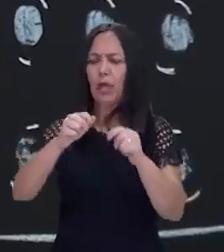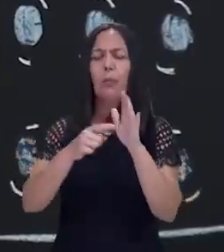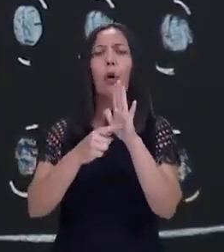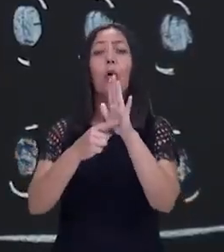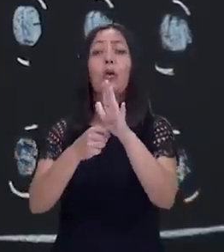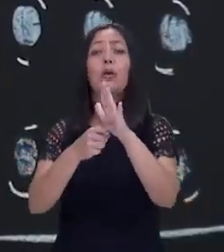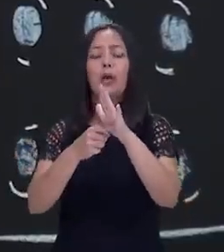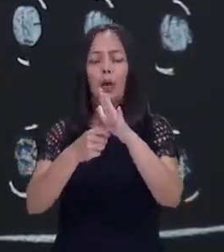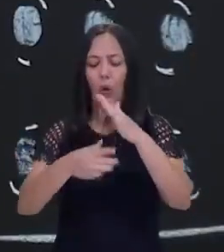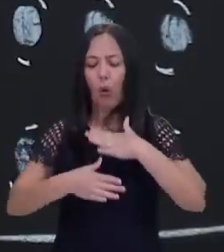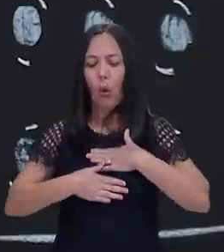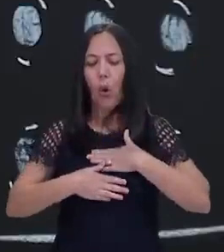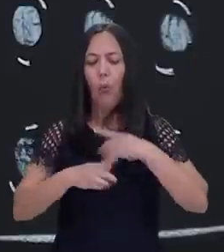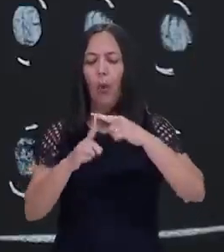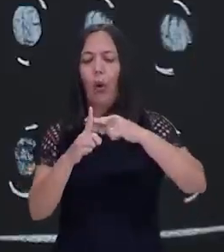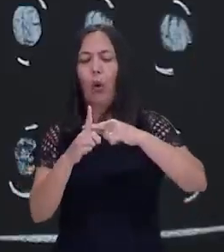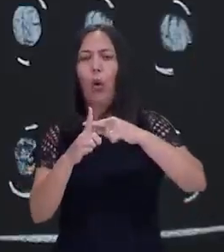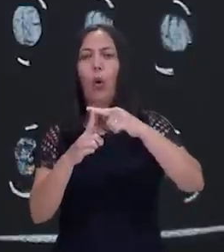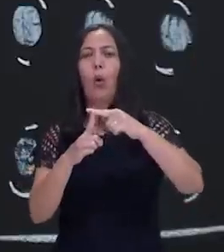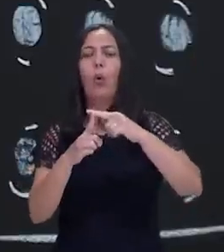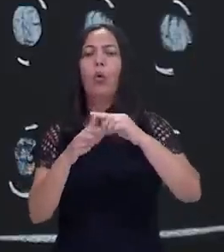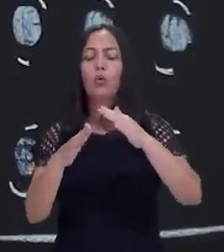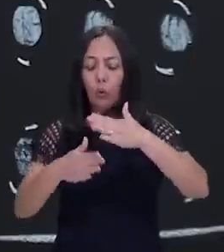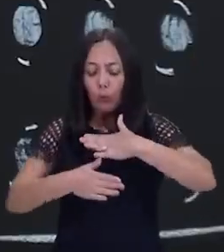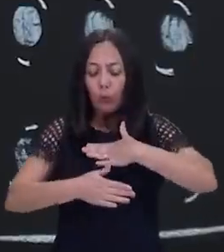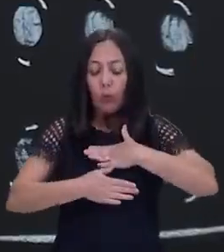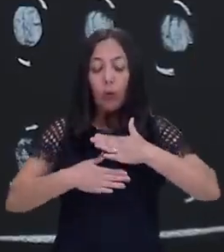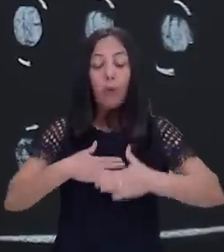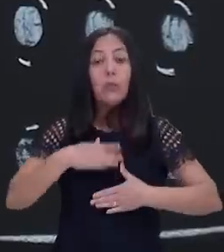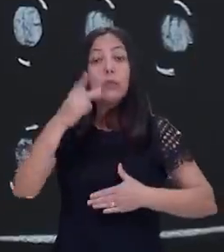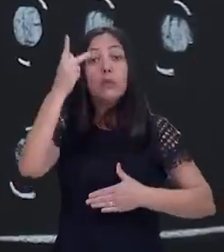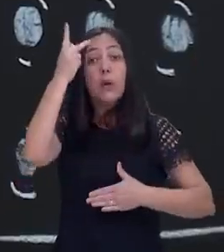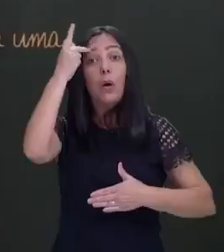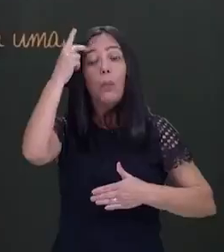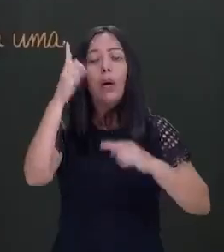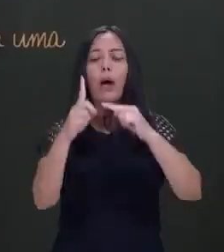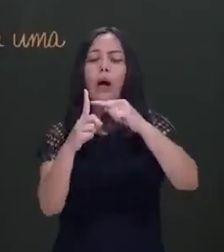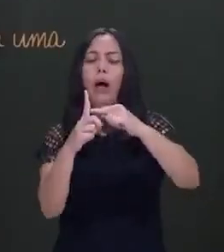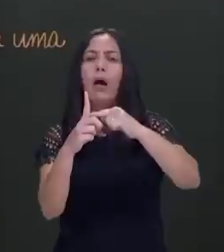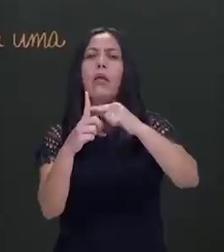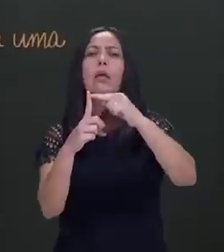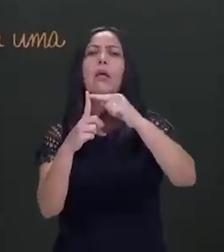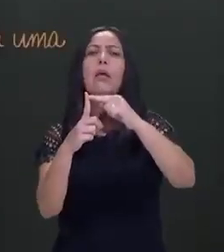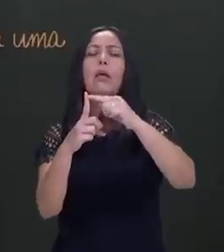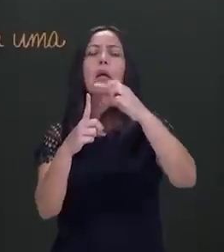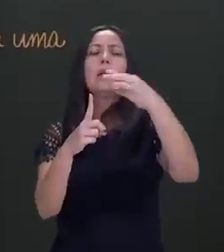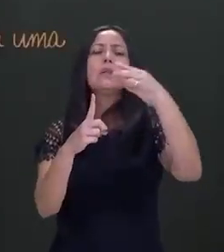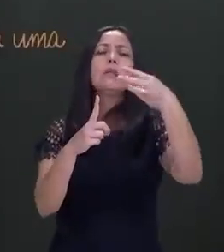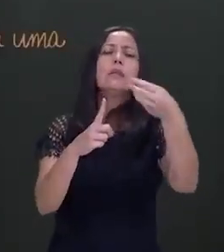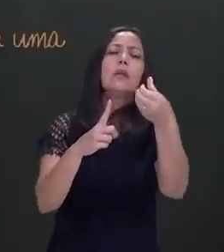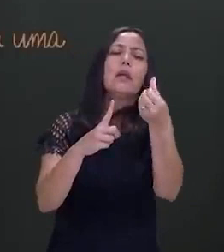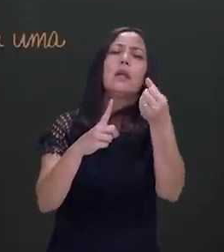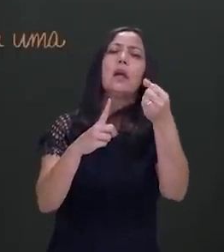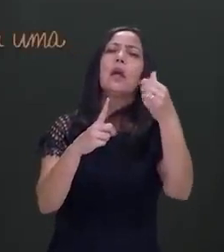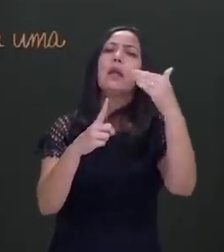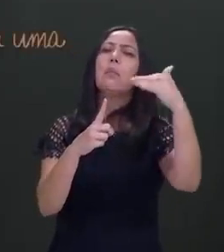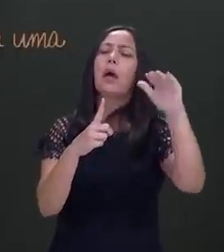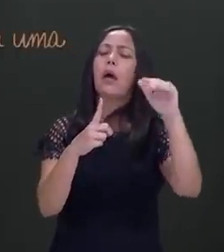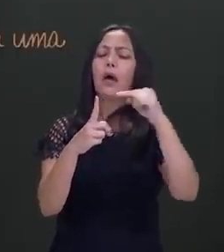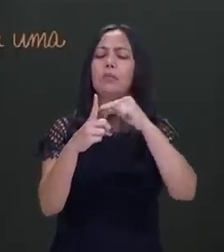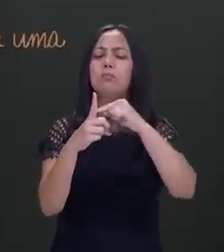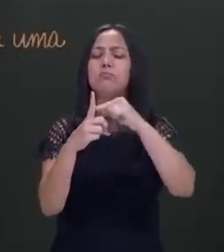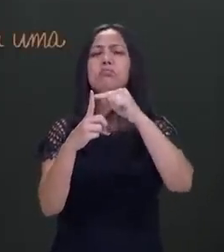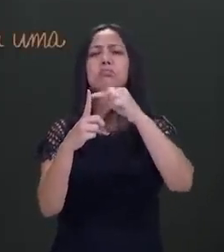temperatura. Qual a temperatura corporal, assim, ideal? 36,5, 37.